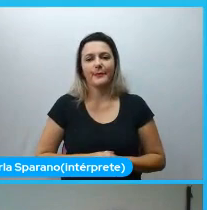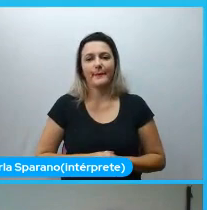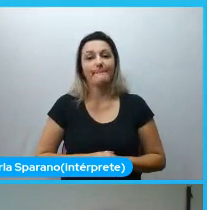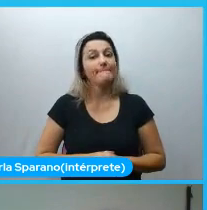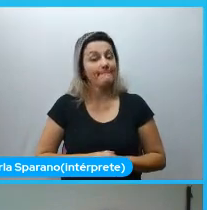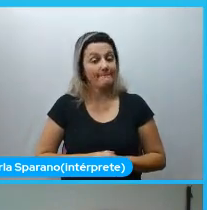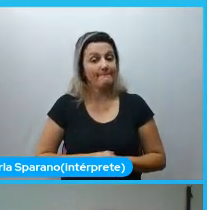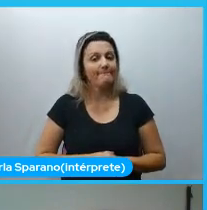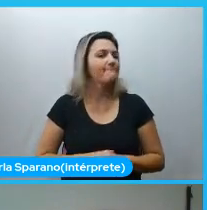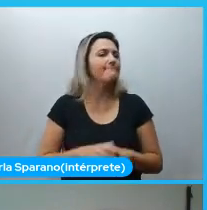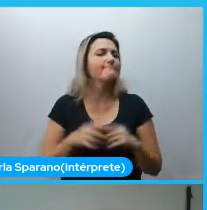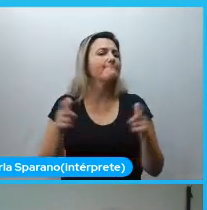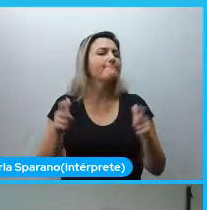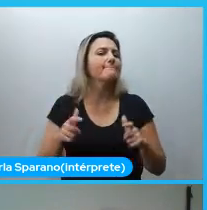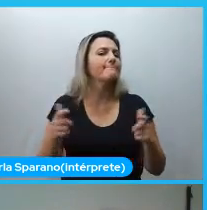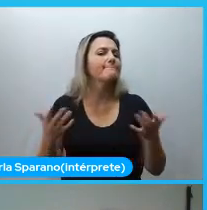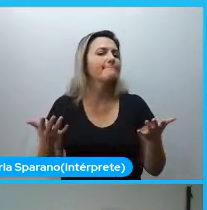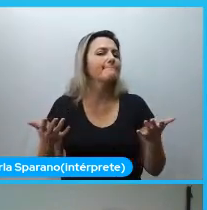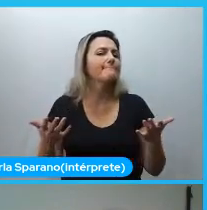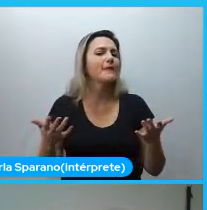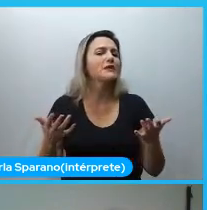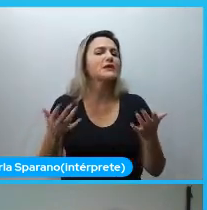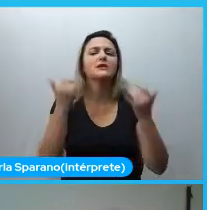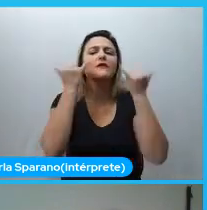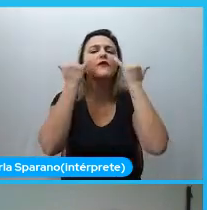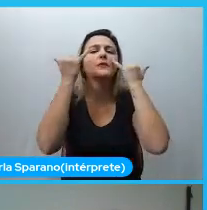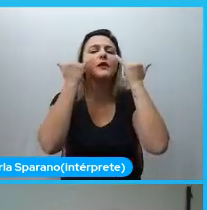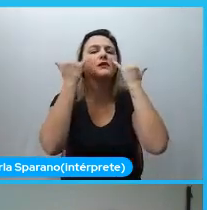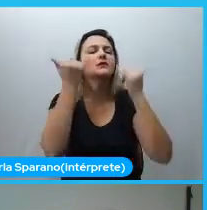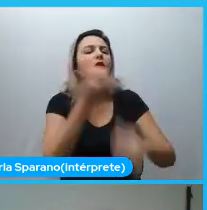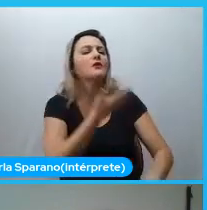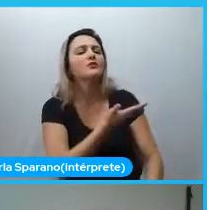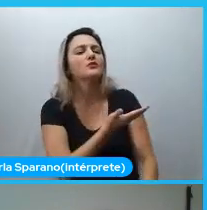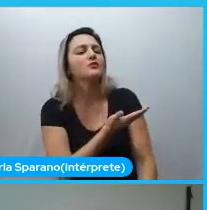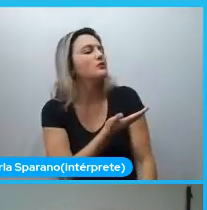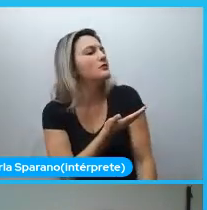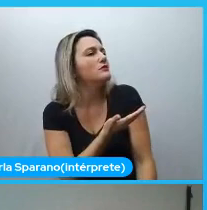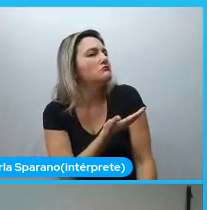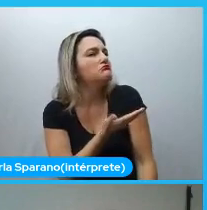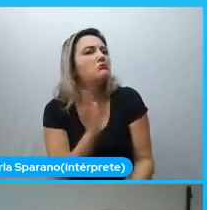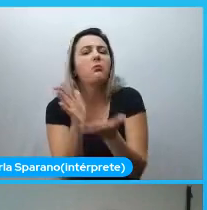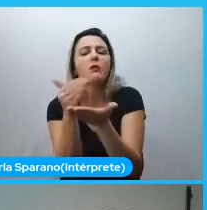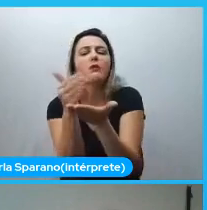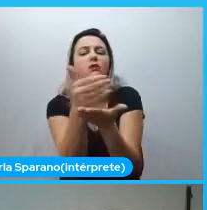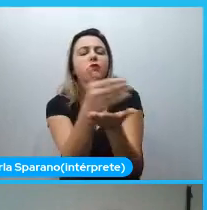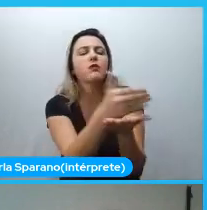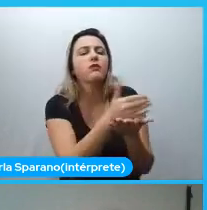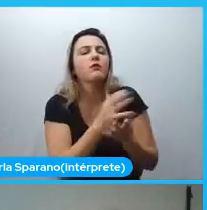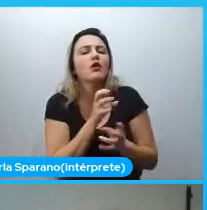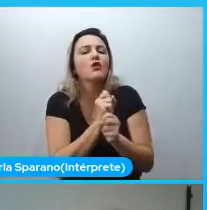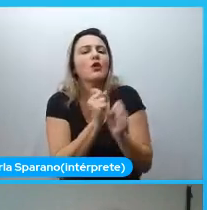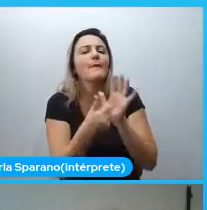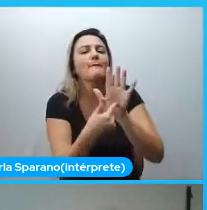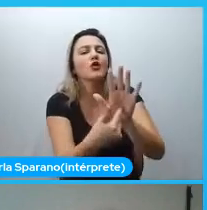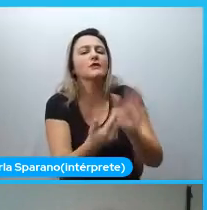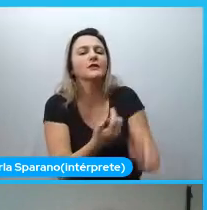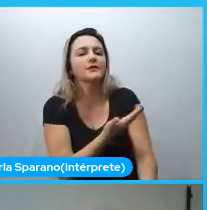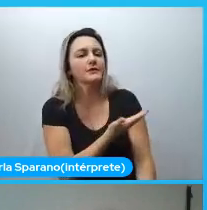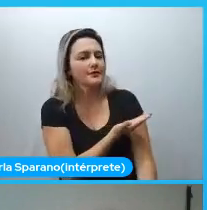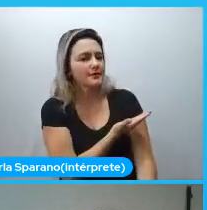e de onde é que saíram esses dados que a gente fez, que a gente coletou? Bom, todo TCC